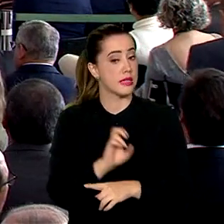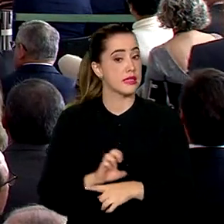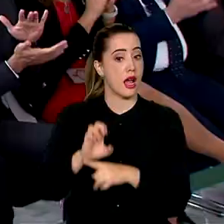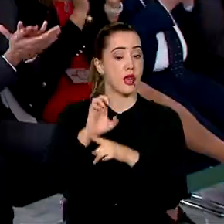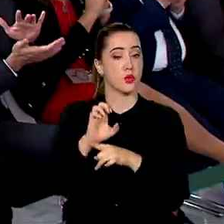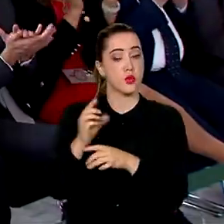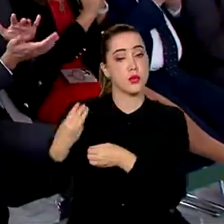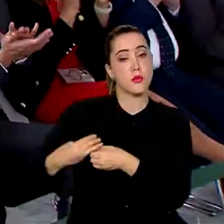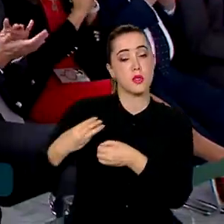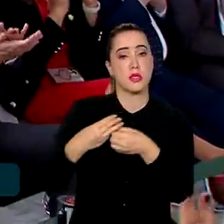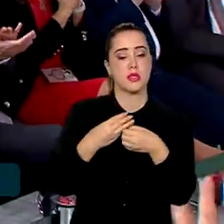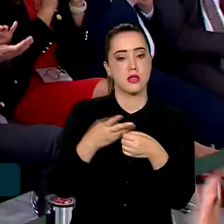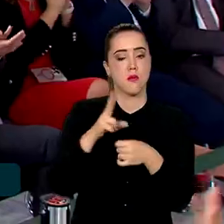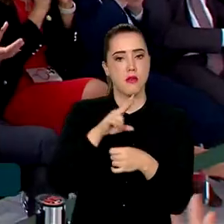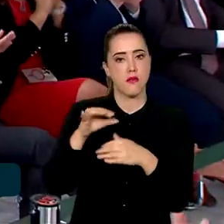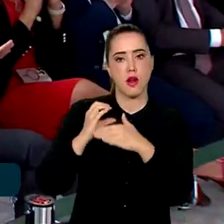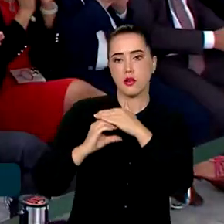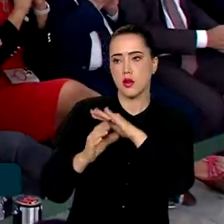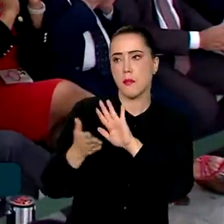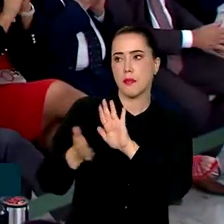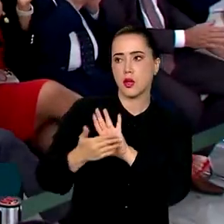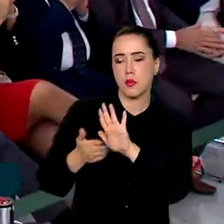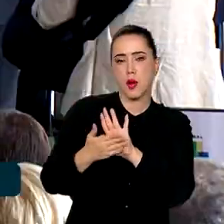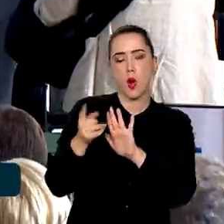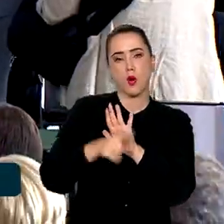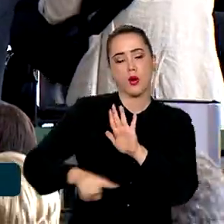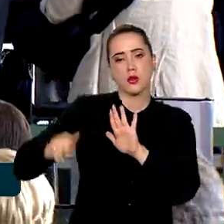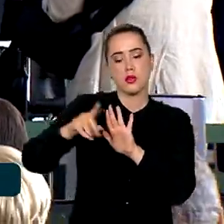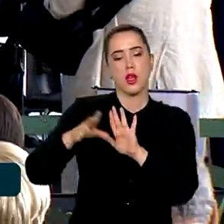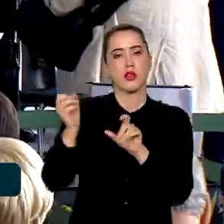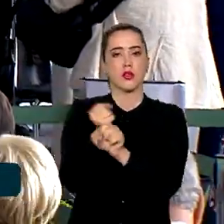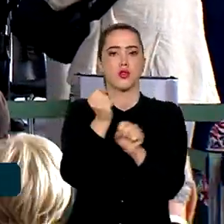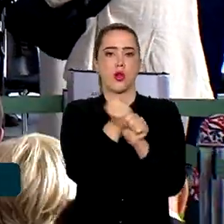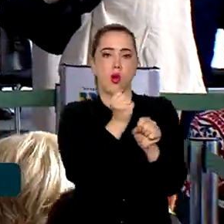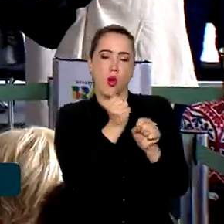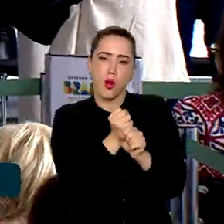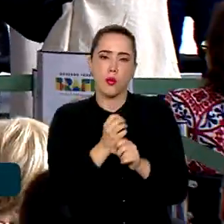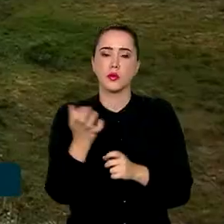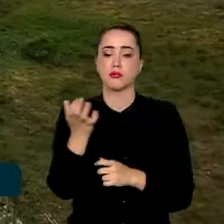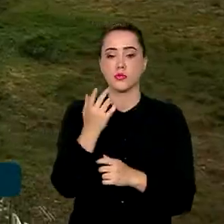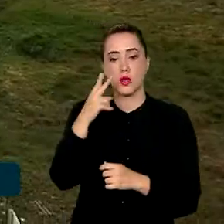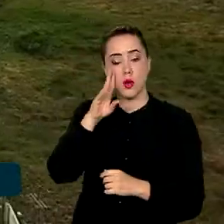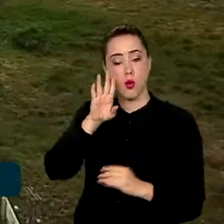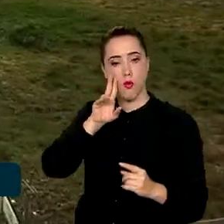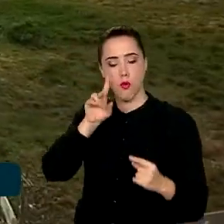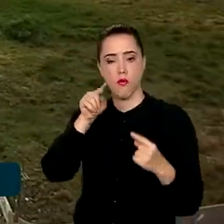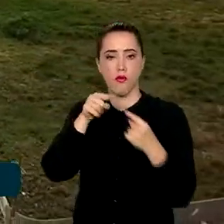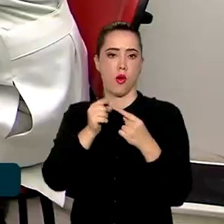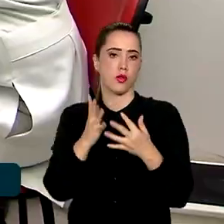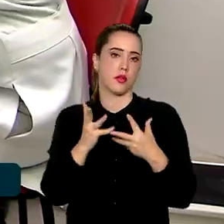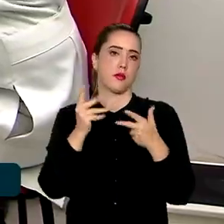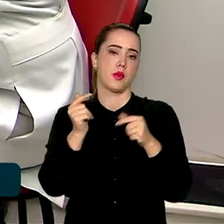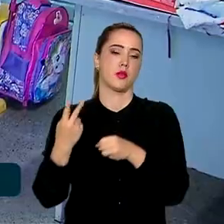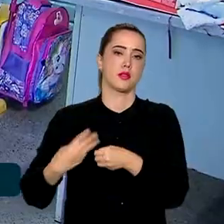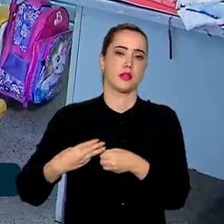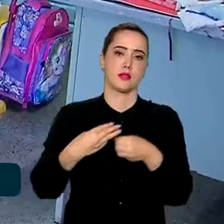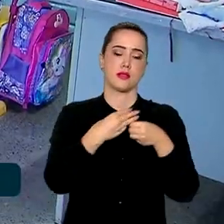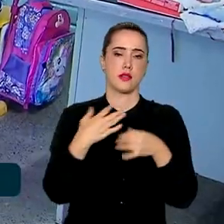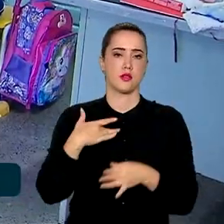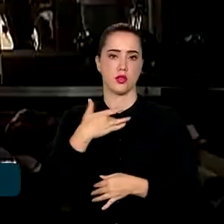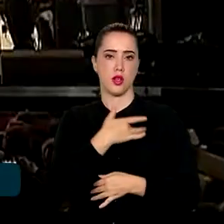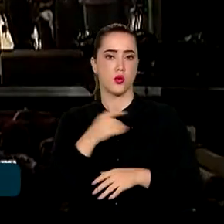municípios devem enviar propostas de obras que consideram prioritárias nas áreas de melhoria urbana, saúde,